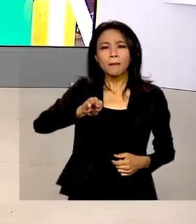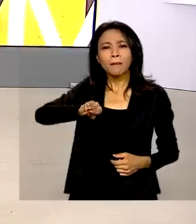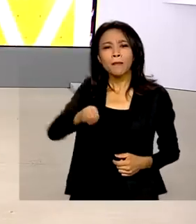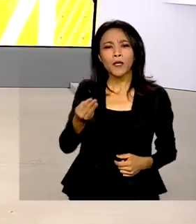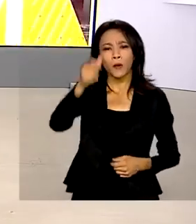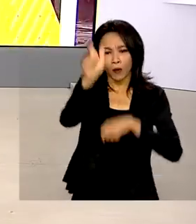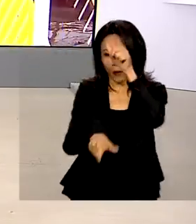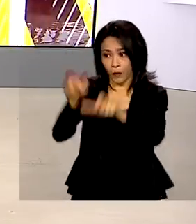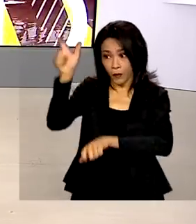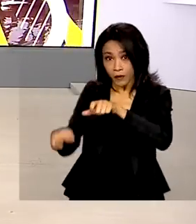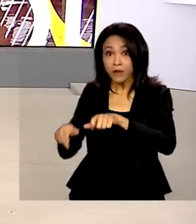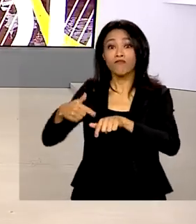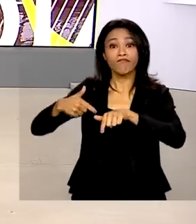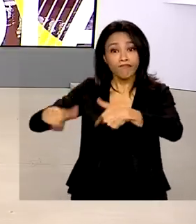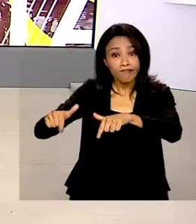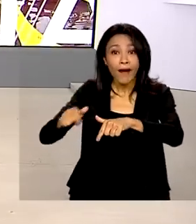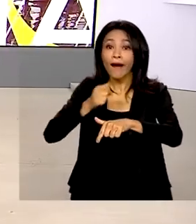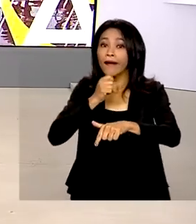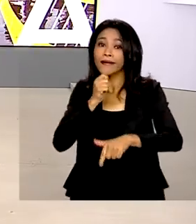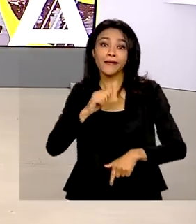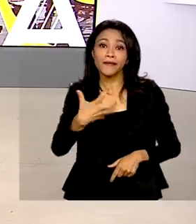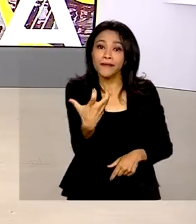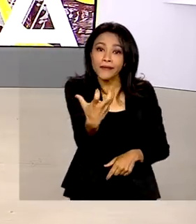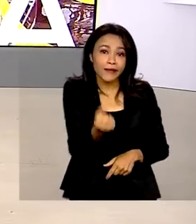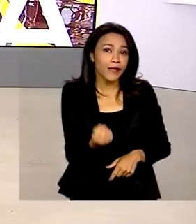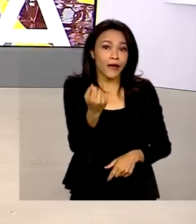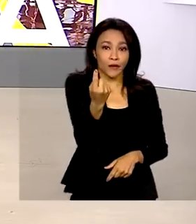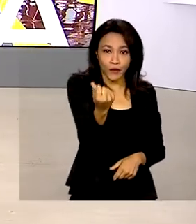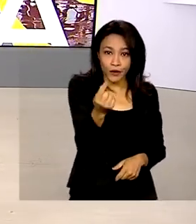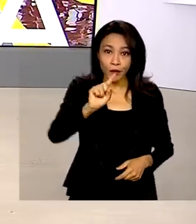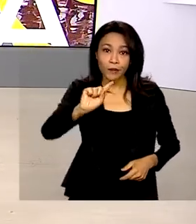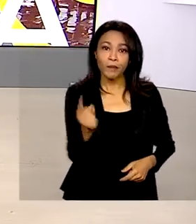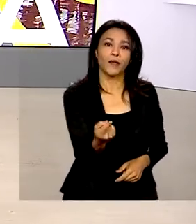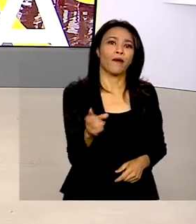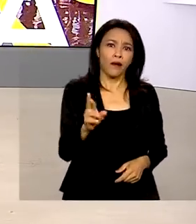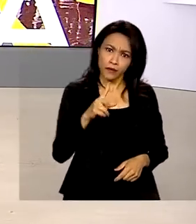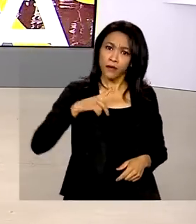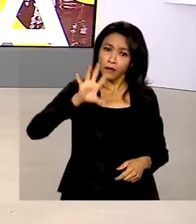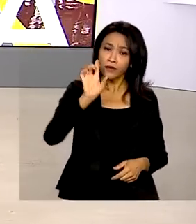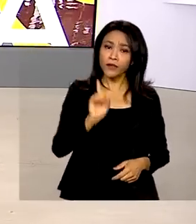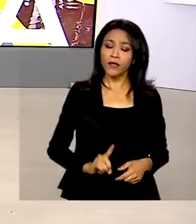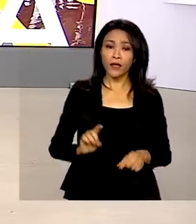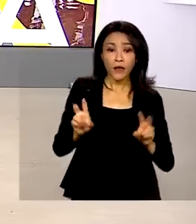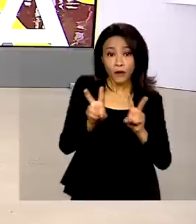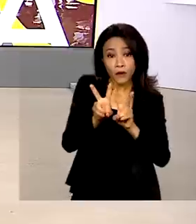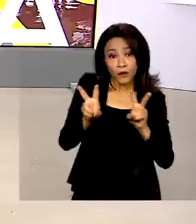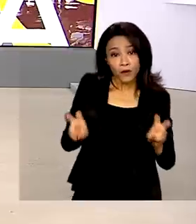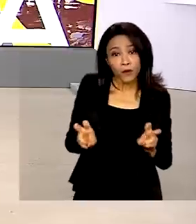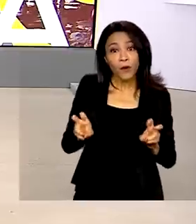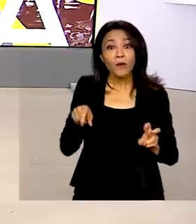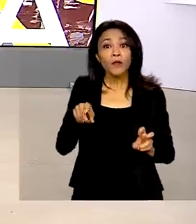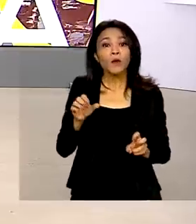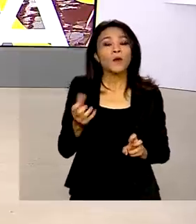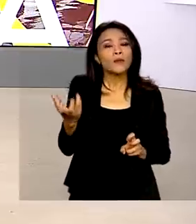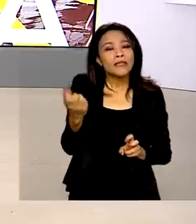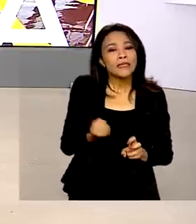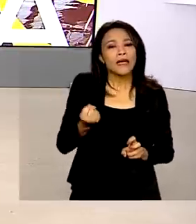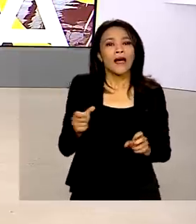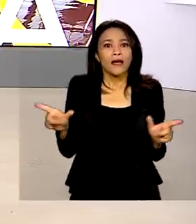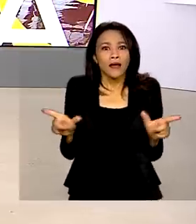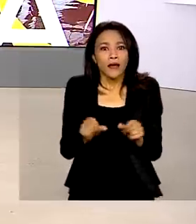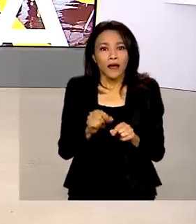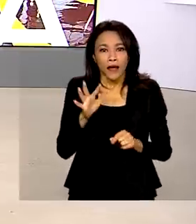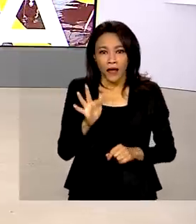trabalhadores ainda não sacaram os mil reais a que tem direito da modalidade saque extraordinário do